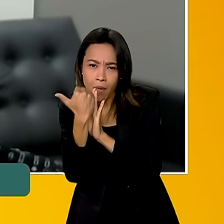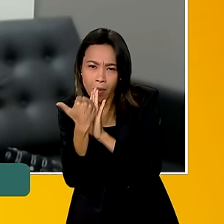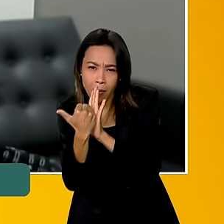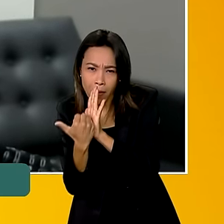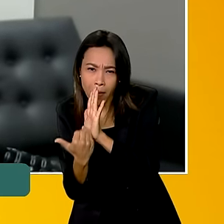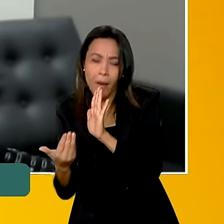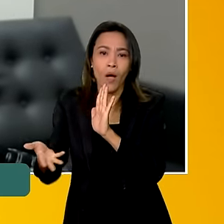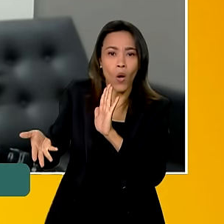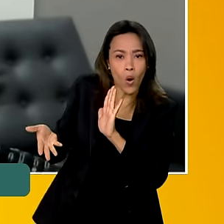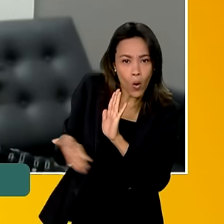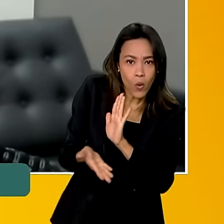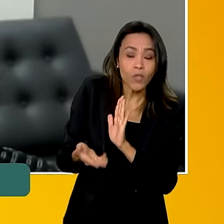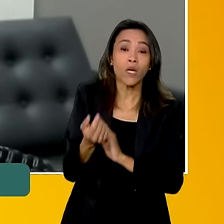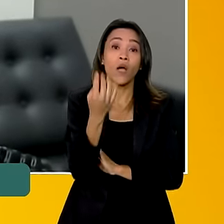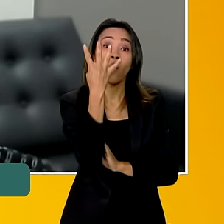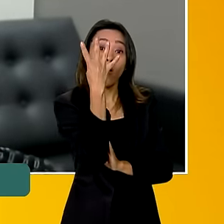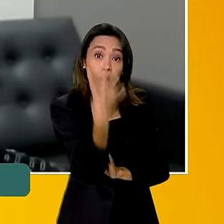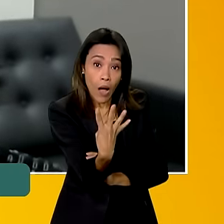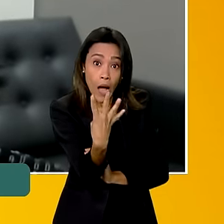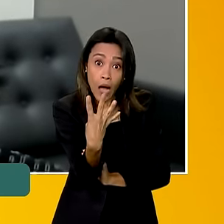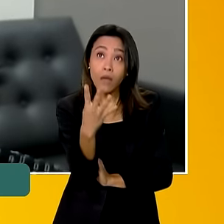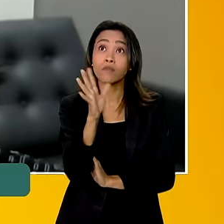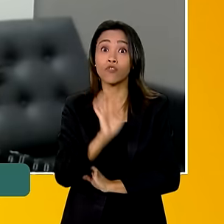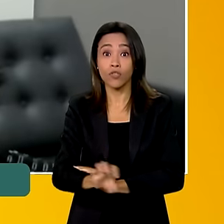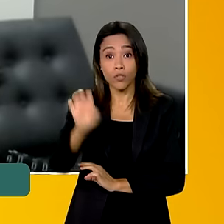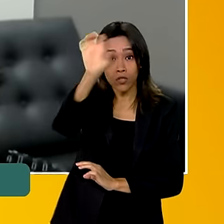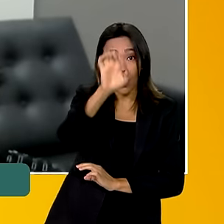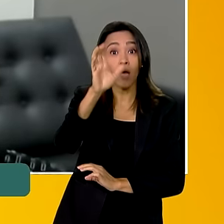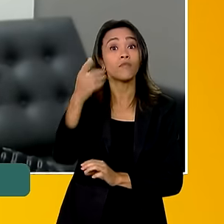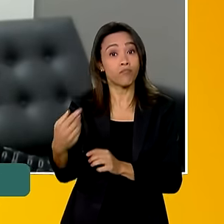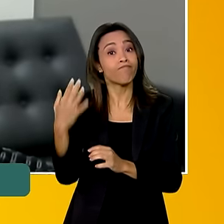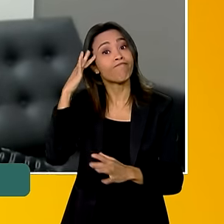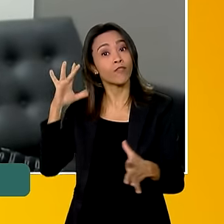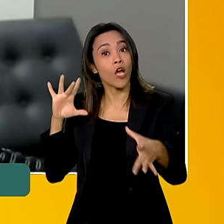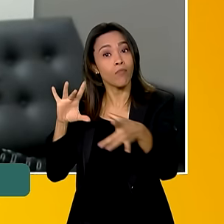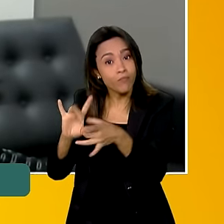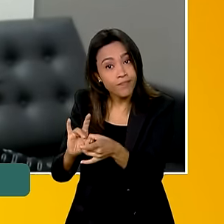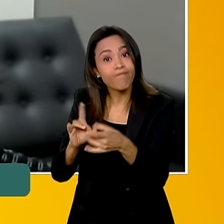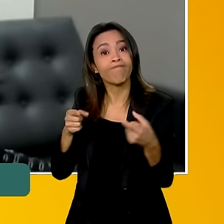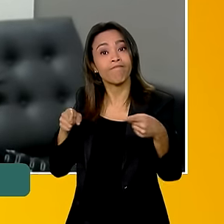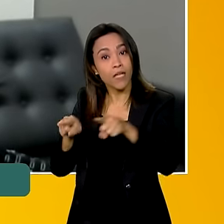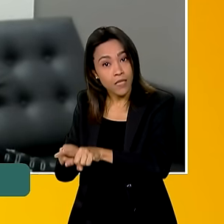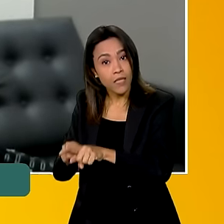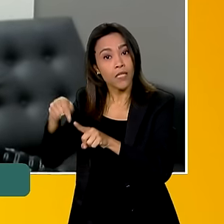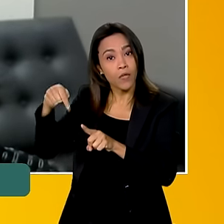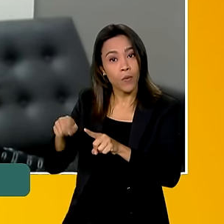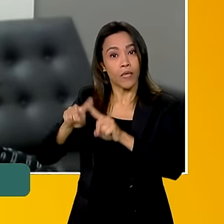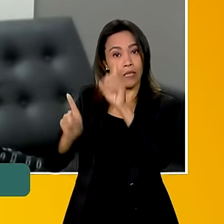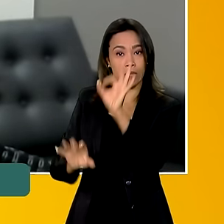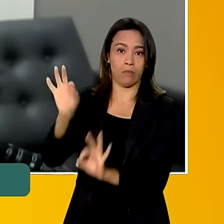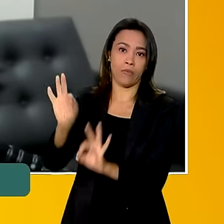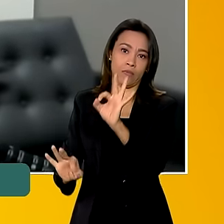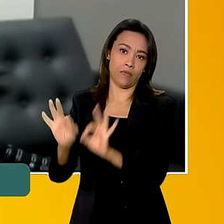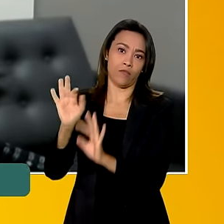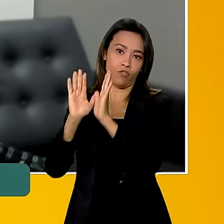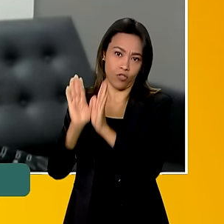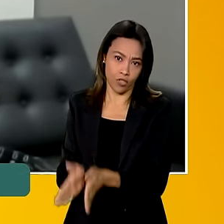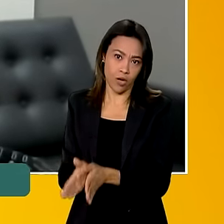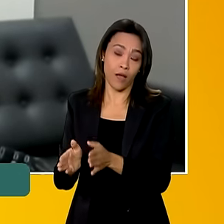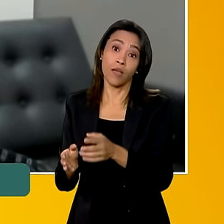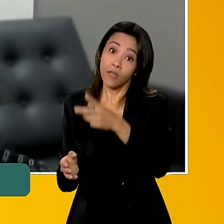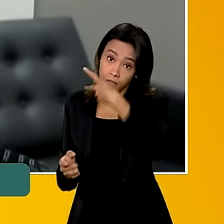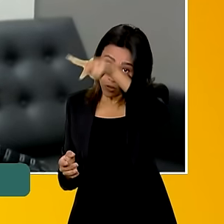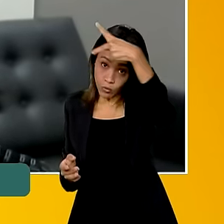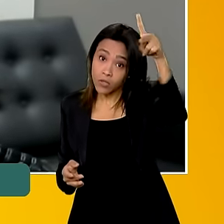Atualmente, são quatro estados que já aderiram ao plano Viver Sem Limite. Esses quatro estados, eles comprometeram também com planos